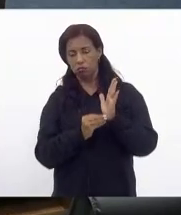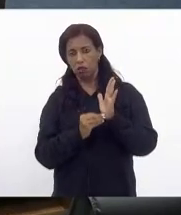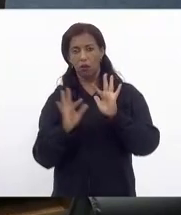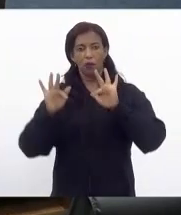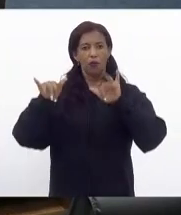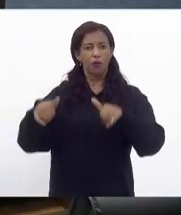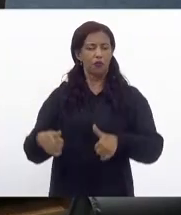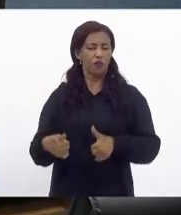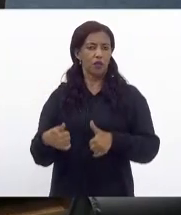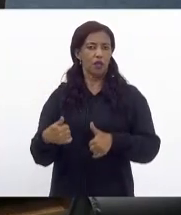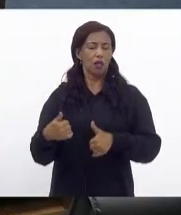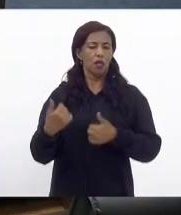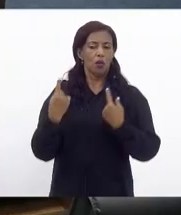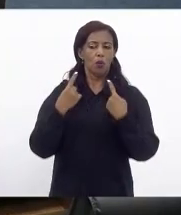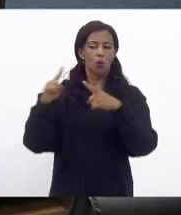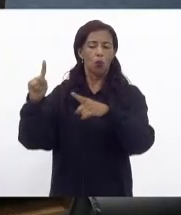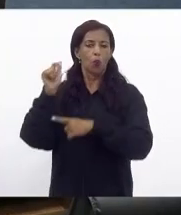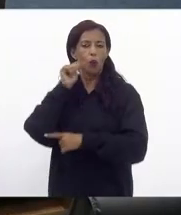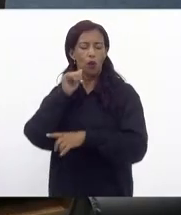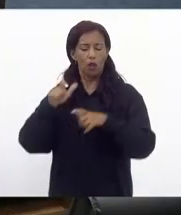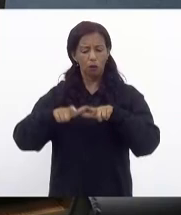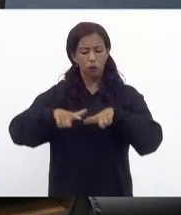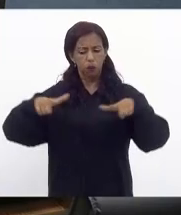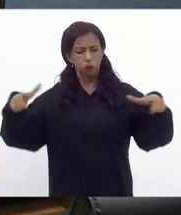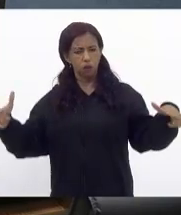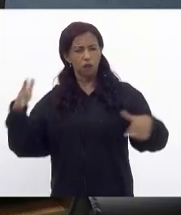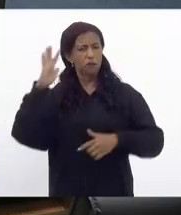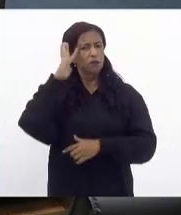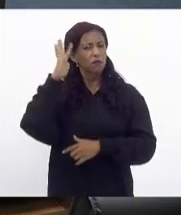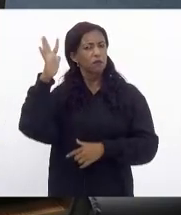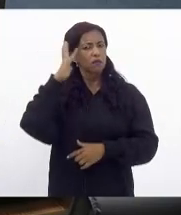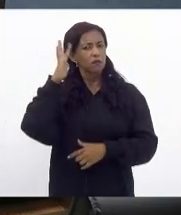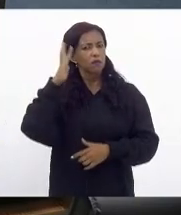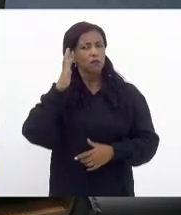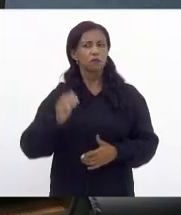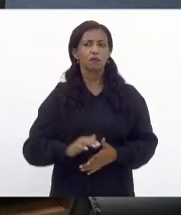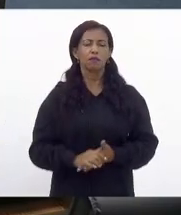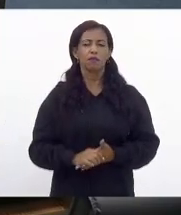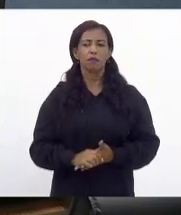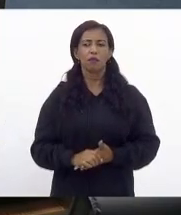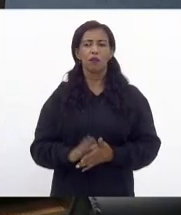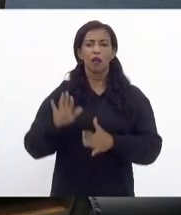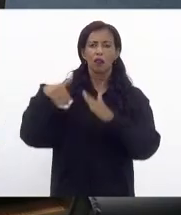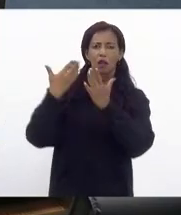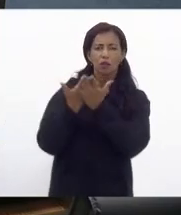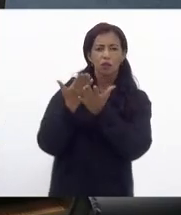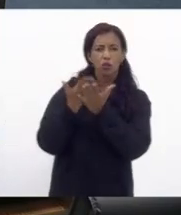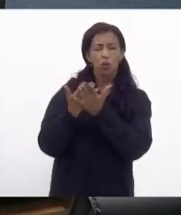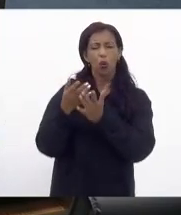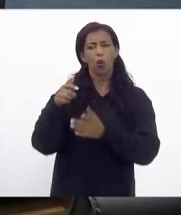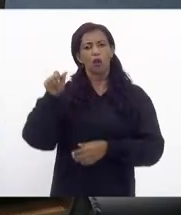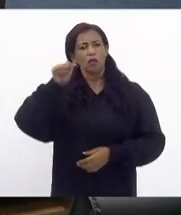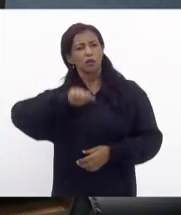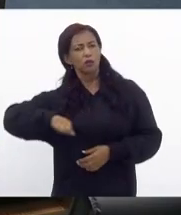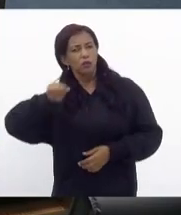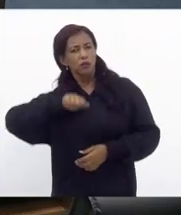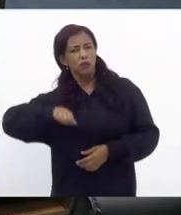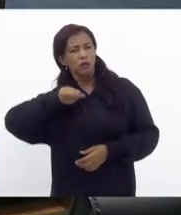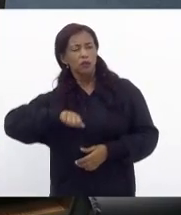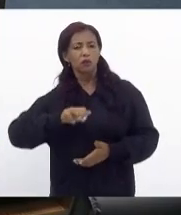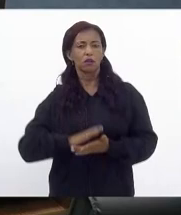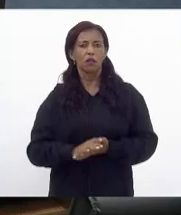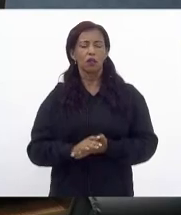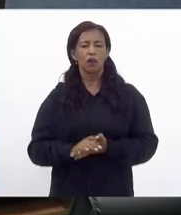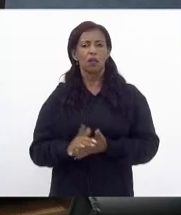do feminicídio é ampliar a reflexão sobre isso nas escolas nas associações nas